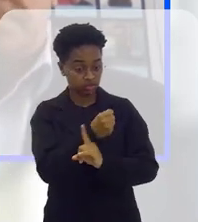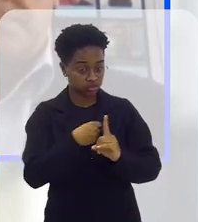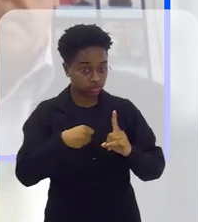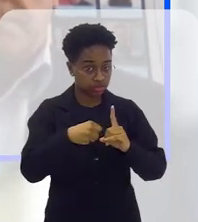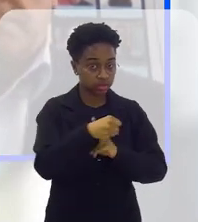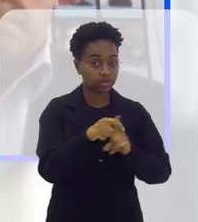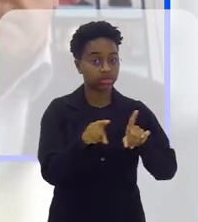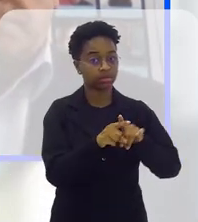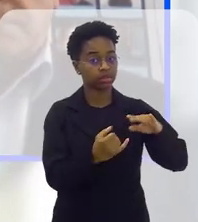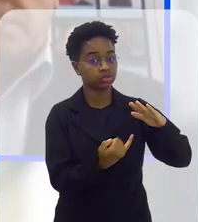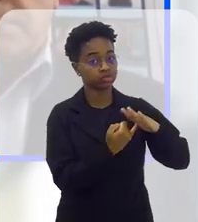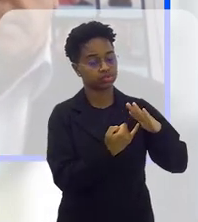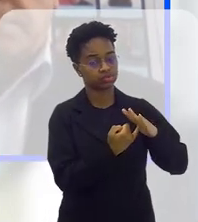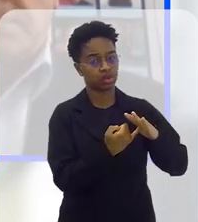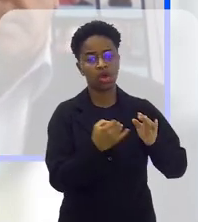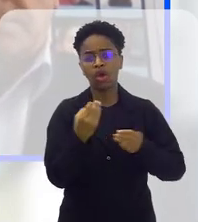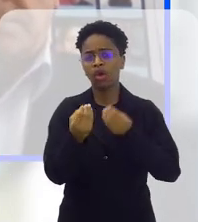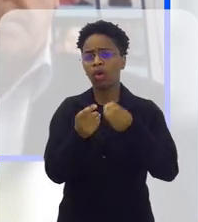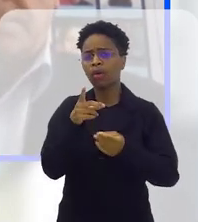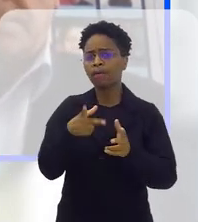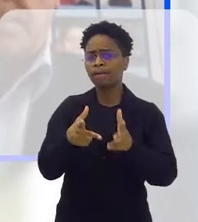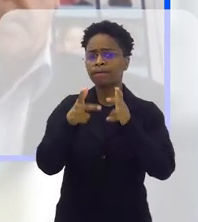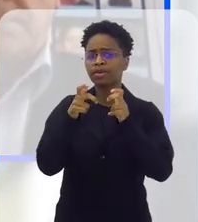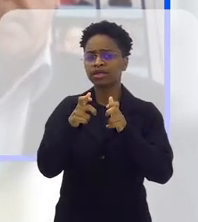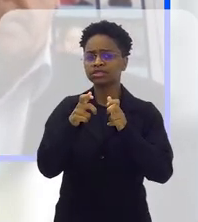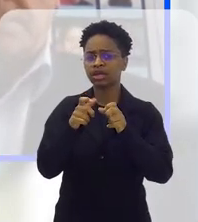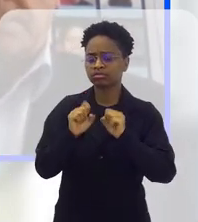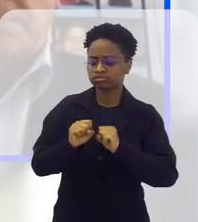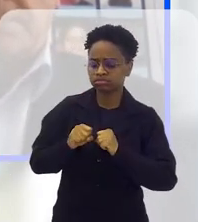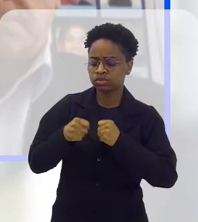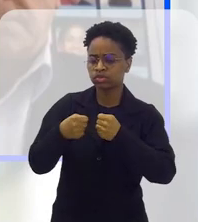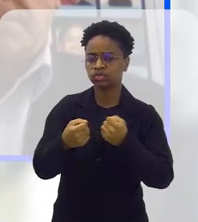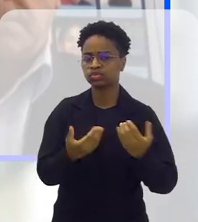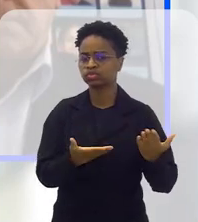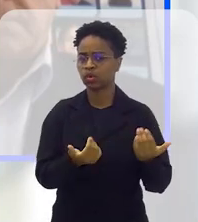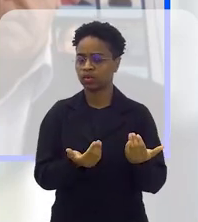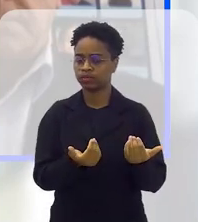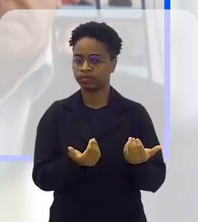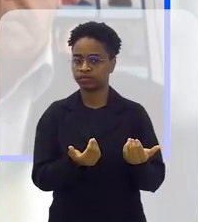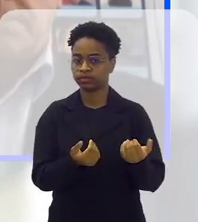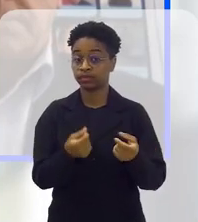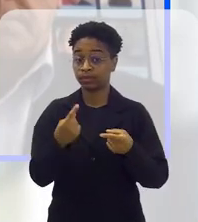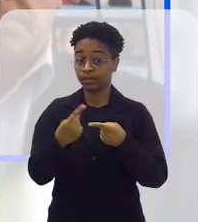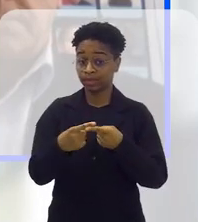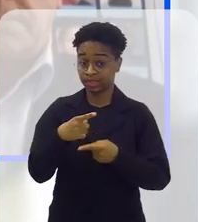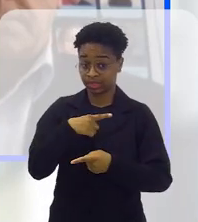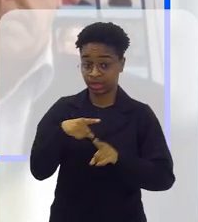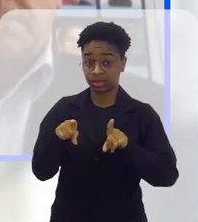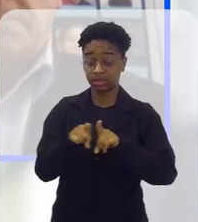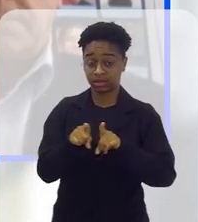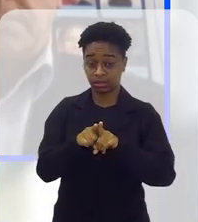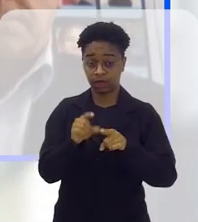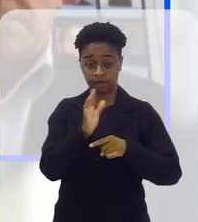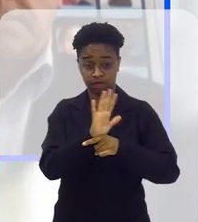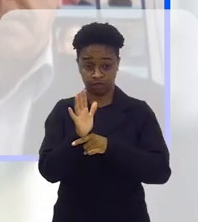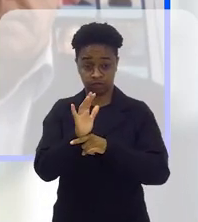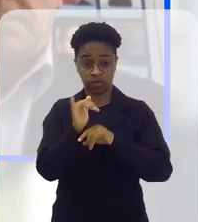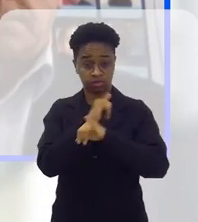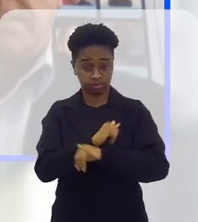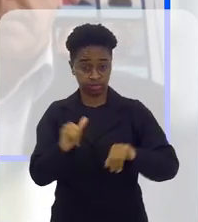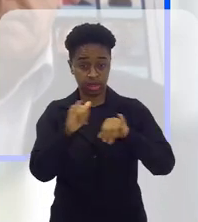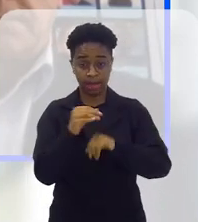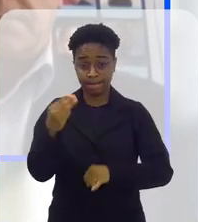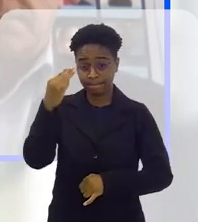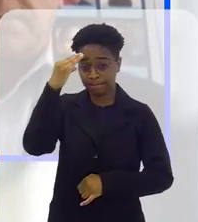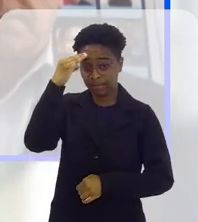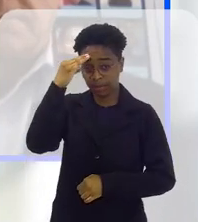e as instituições. Como se houver esse engajamento dos jovens? Temos também o documentário,